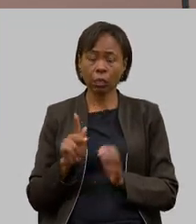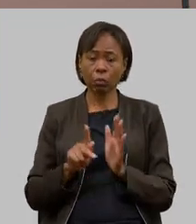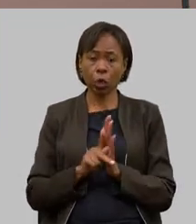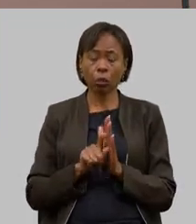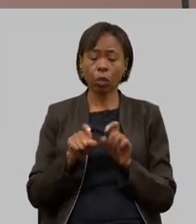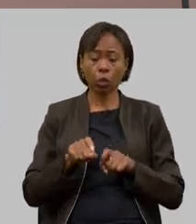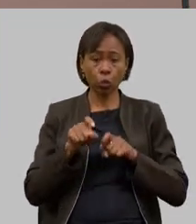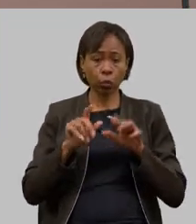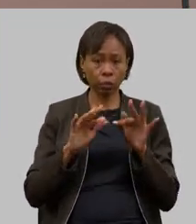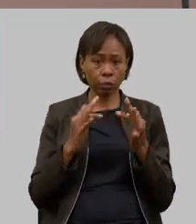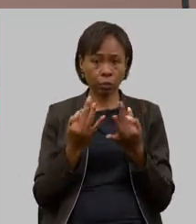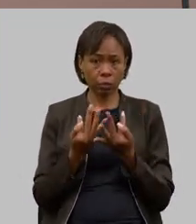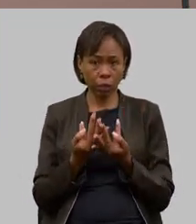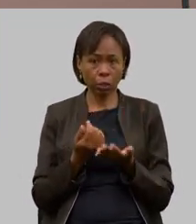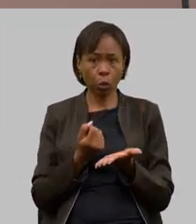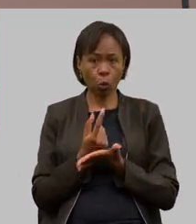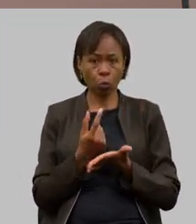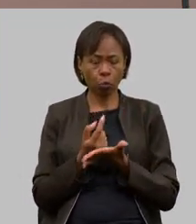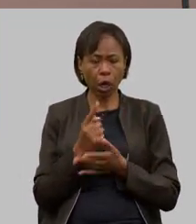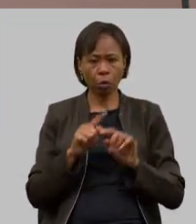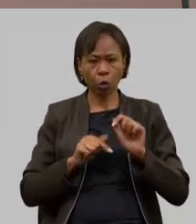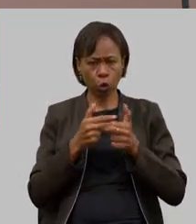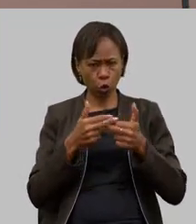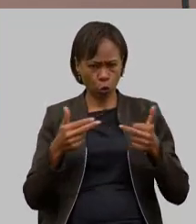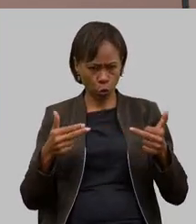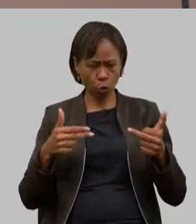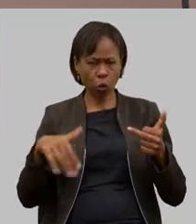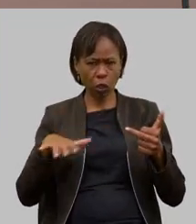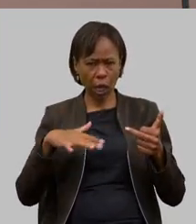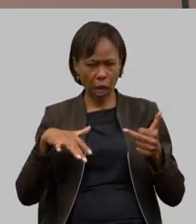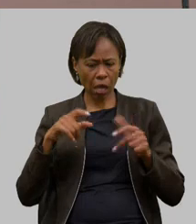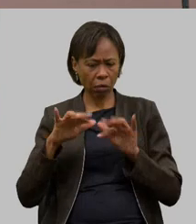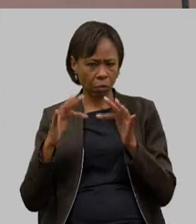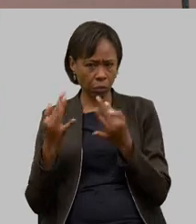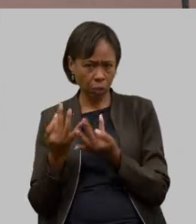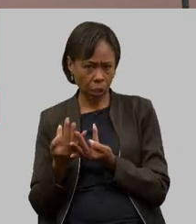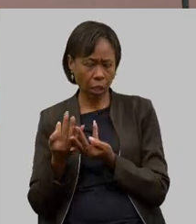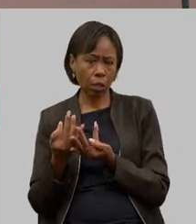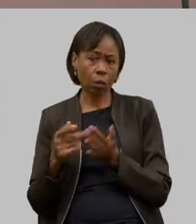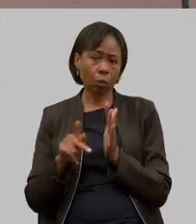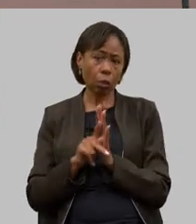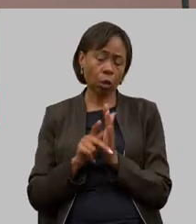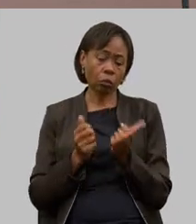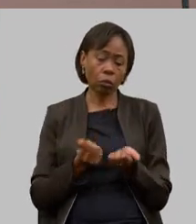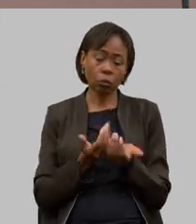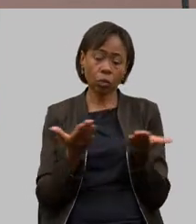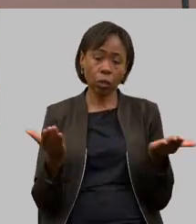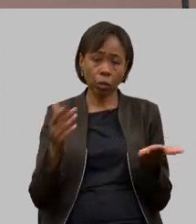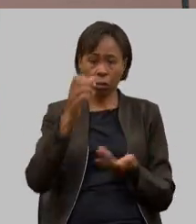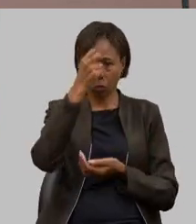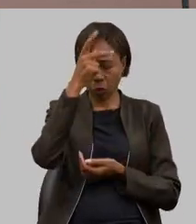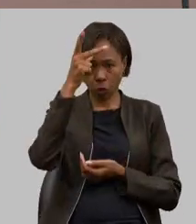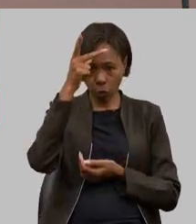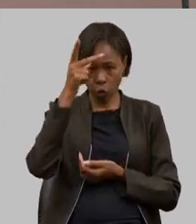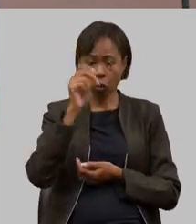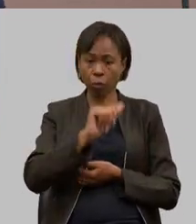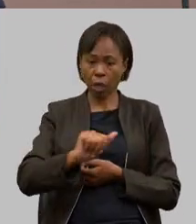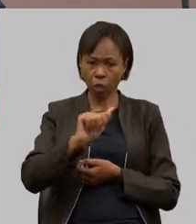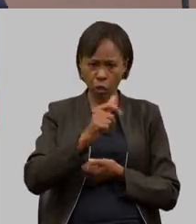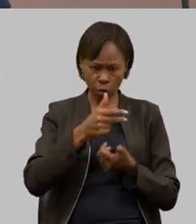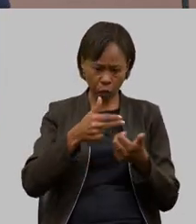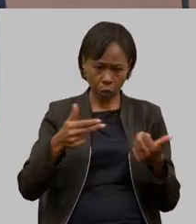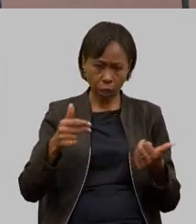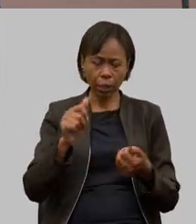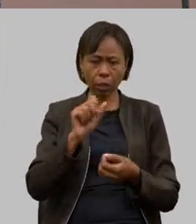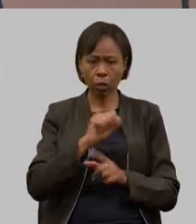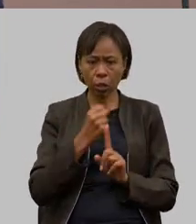na compra de produtos da agricultura familiar para distribuição via prefeitura para entidades sociais uma das regras do programa